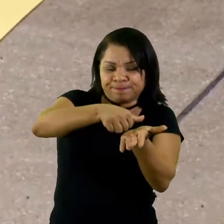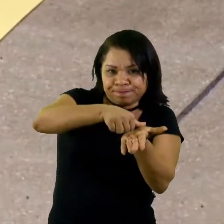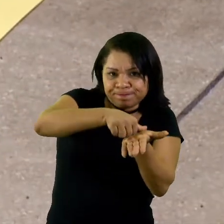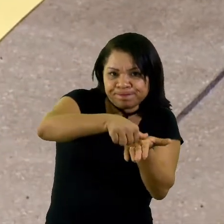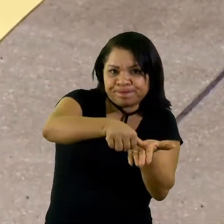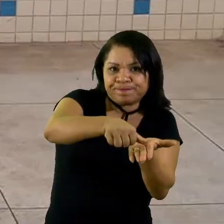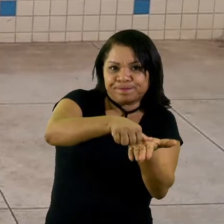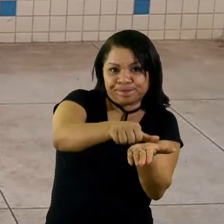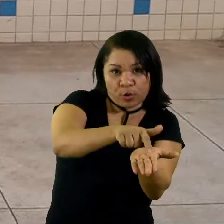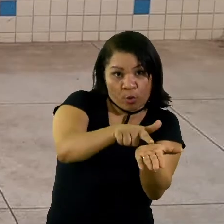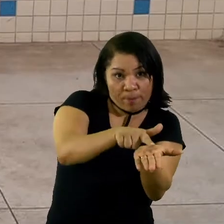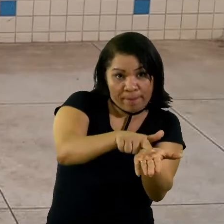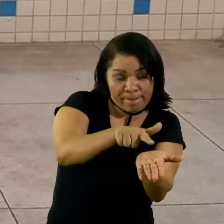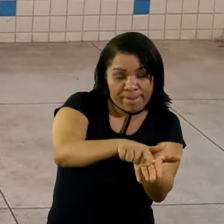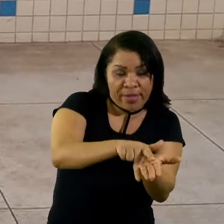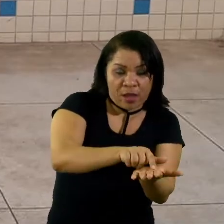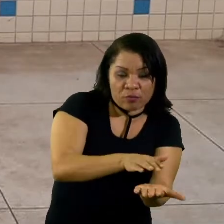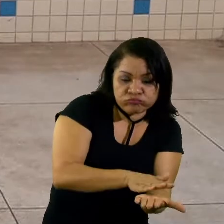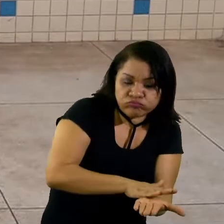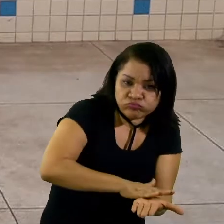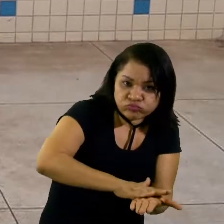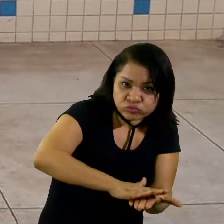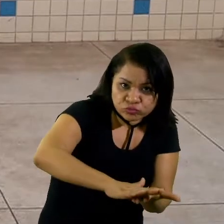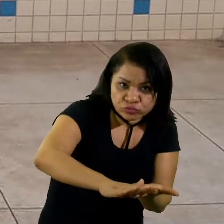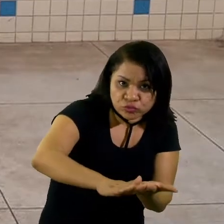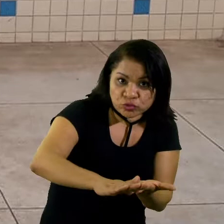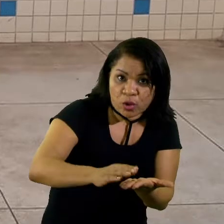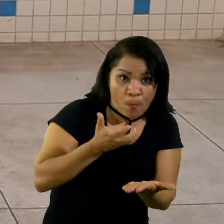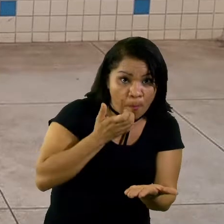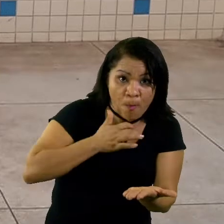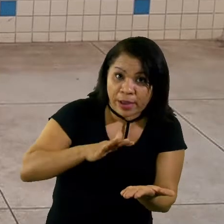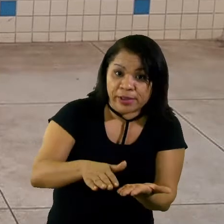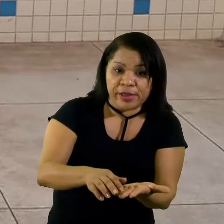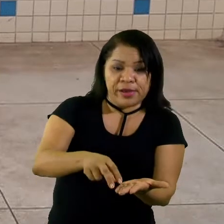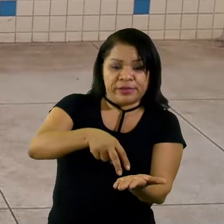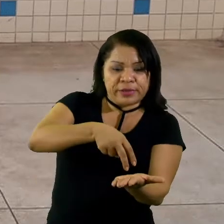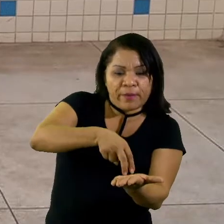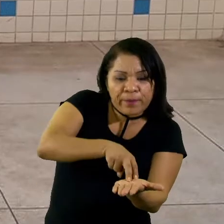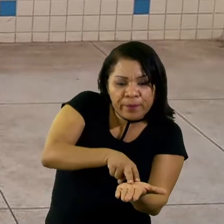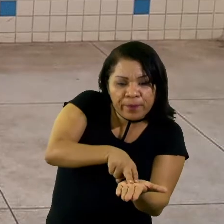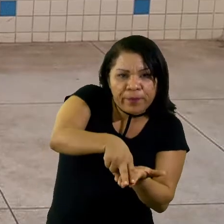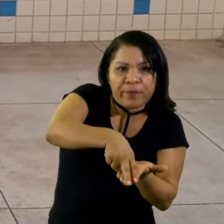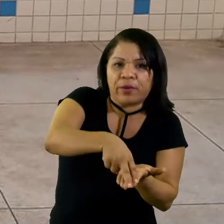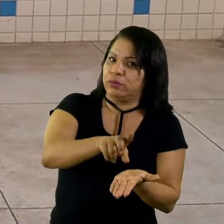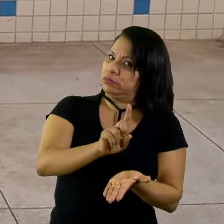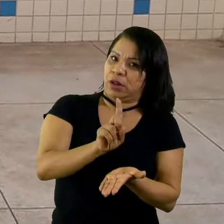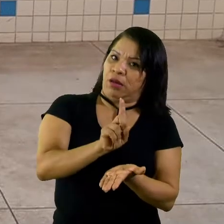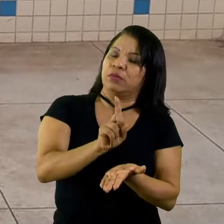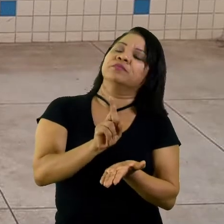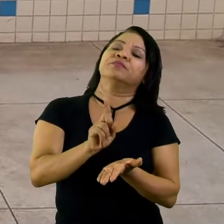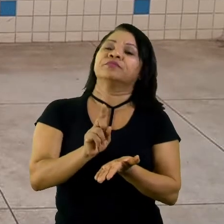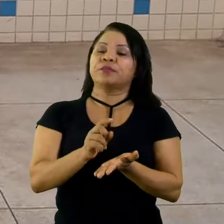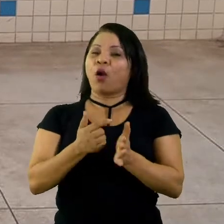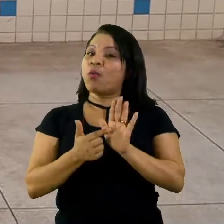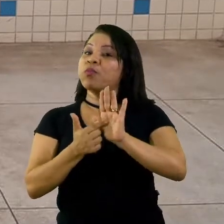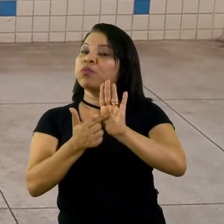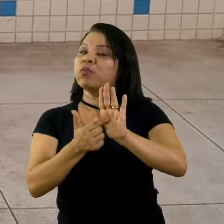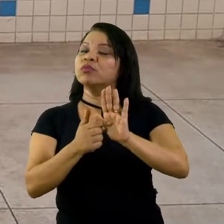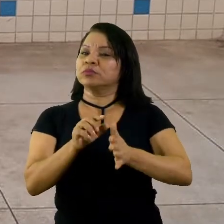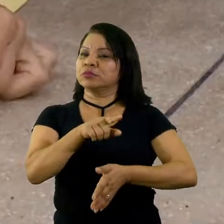no chão para que a criança não venha escorregar, tá bom? Vou colocar aqui só para demonstrar para vocês.